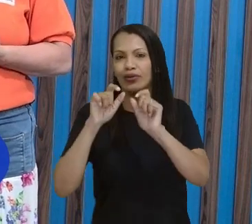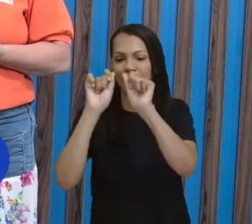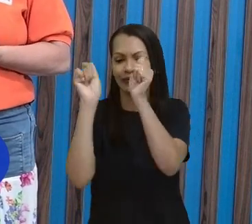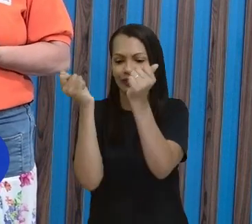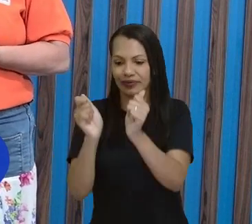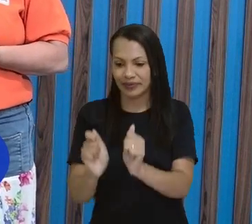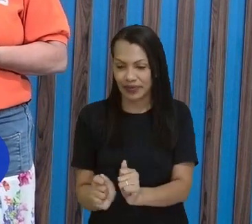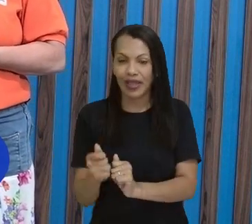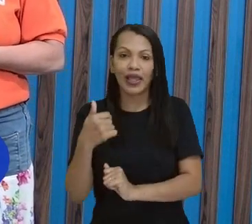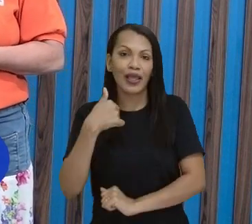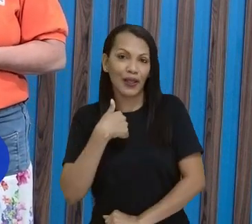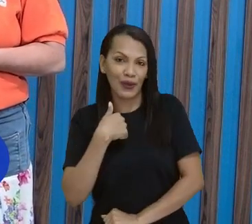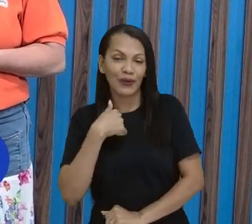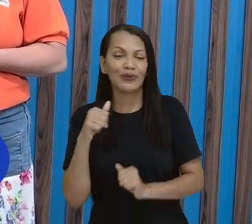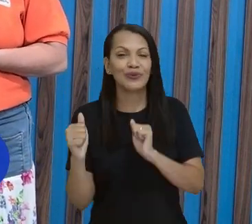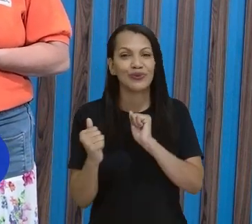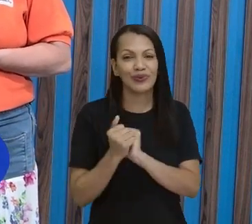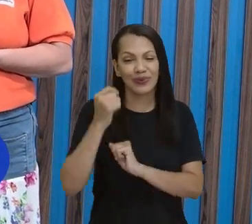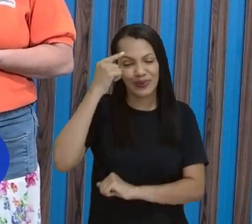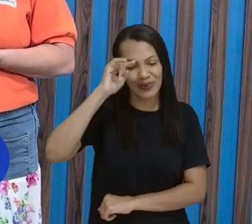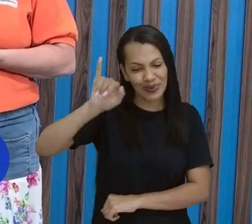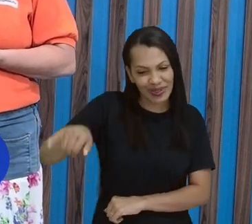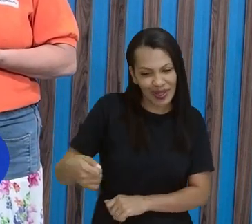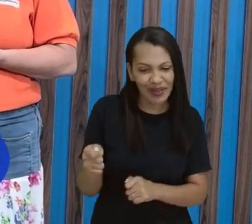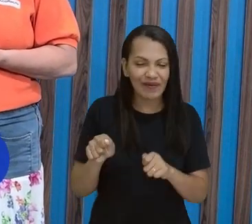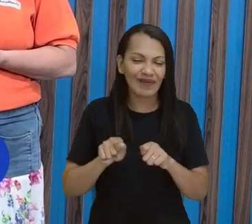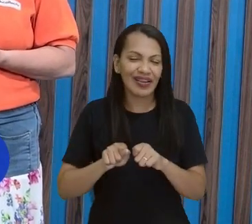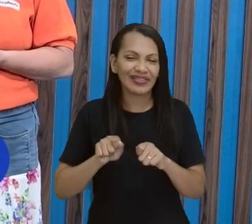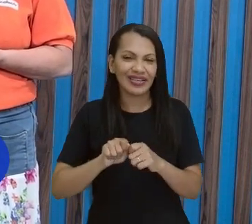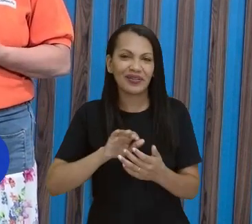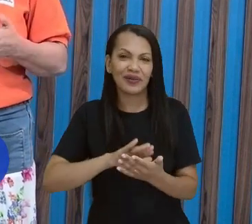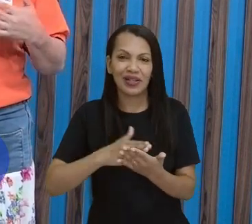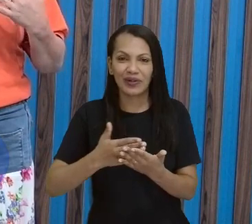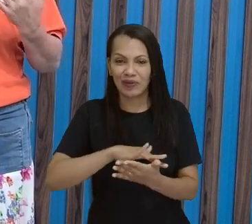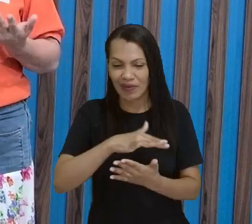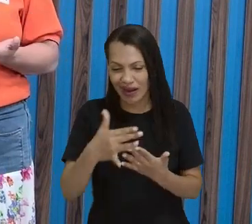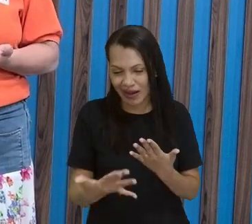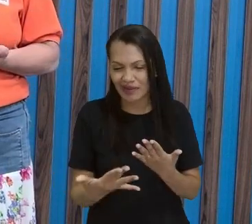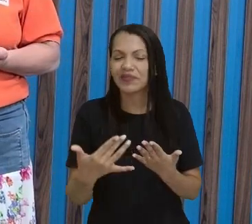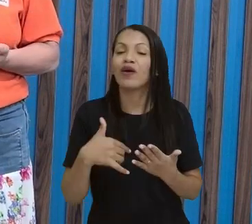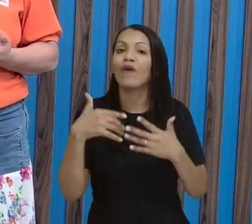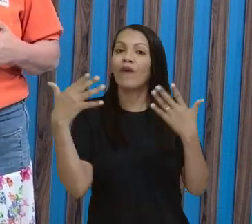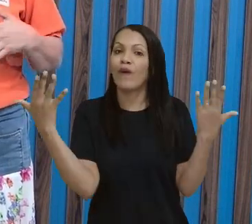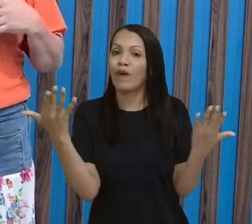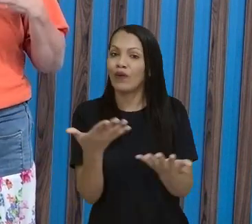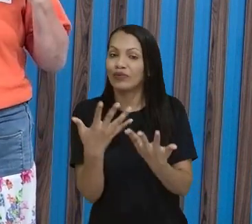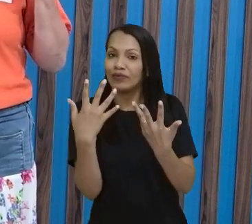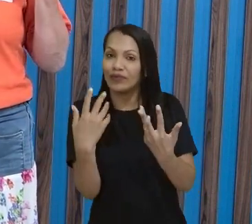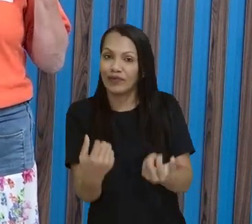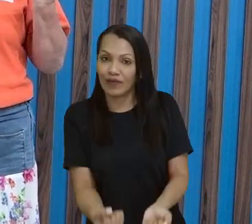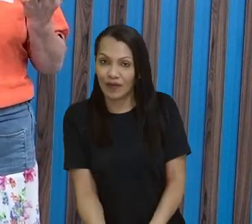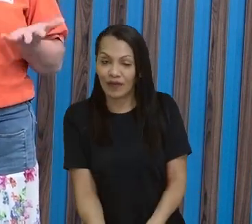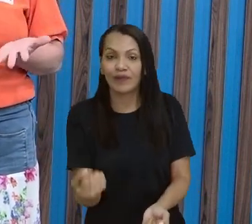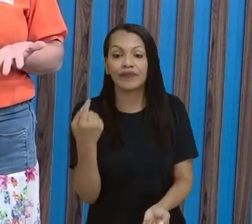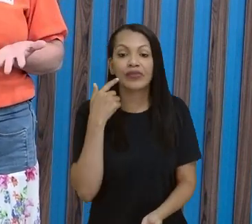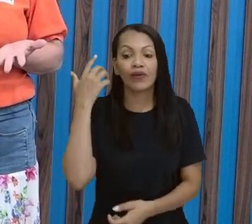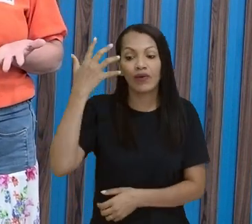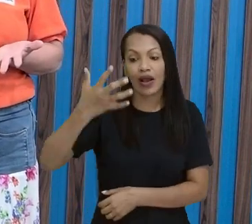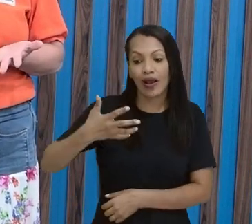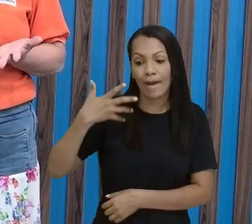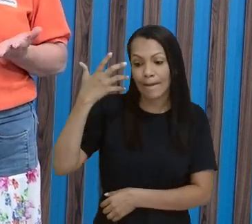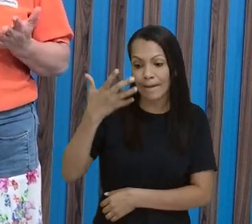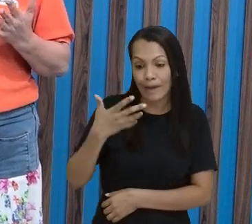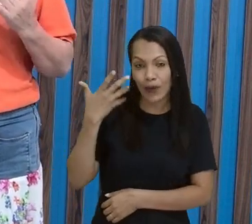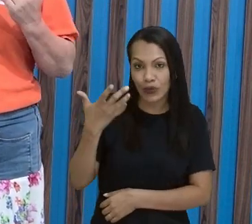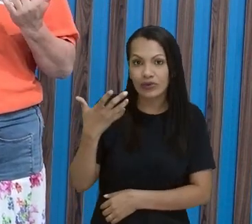eu e Jéssica, que está fazendo a tradução para Libras. Hoje a gente vai falar sobre a música popular